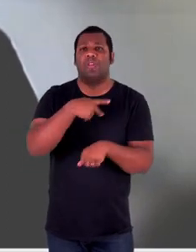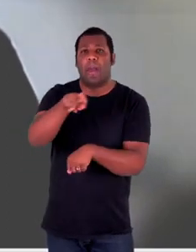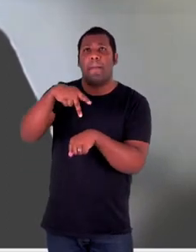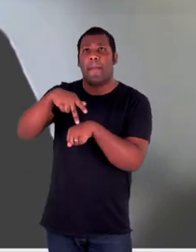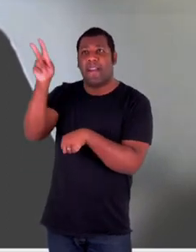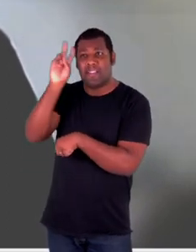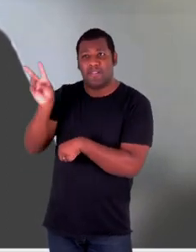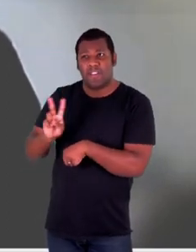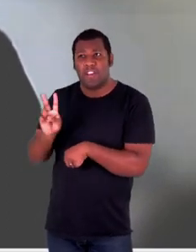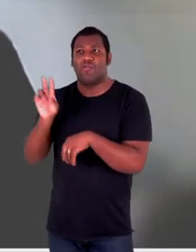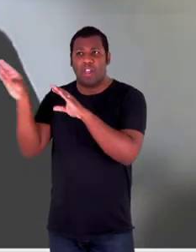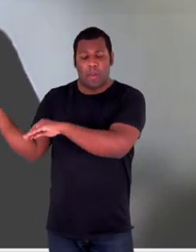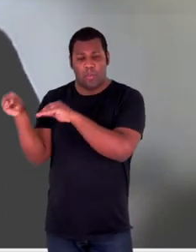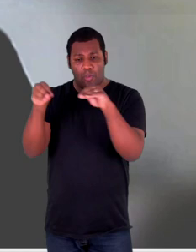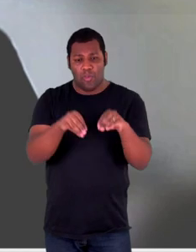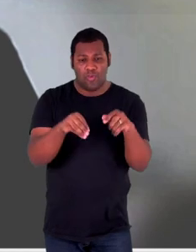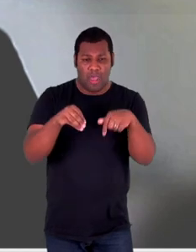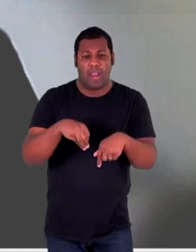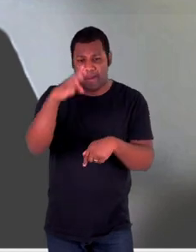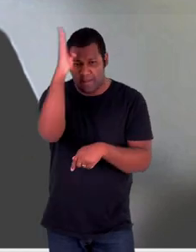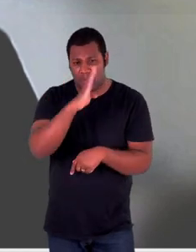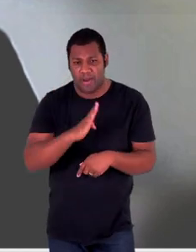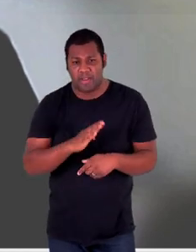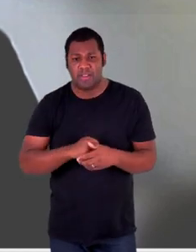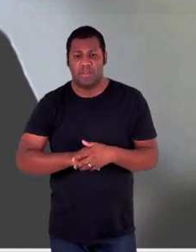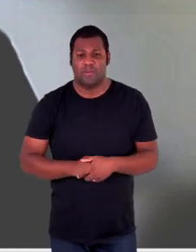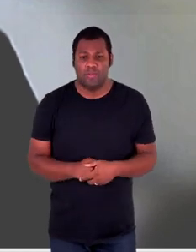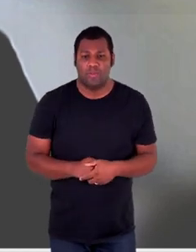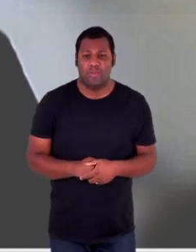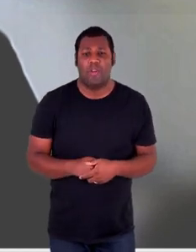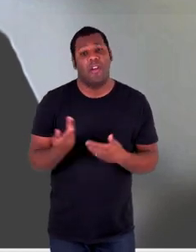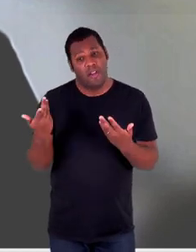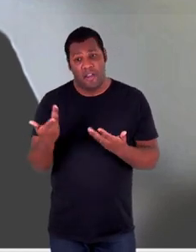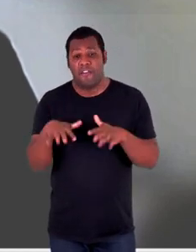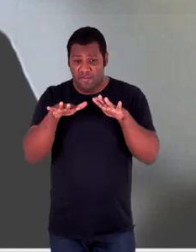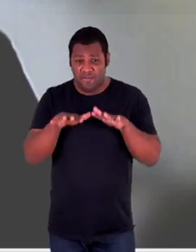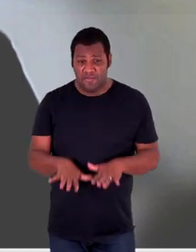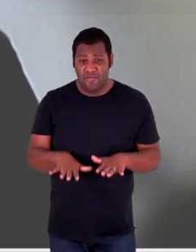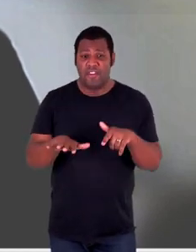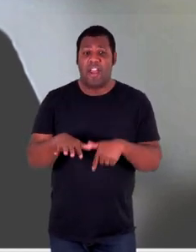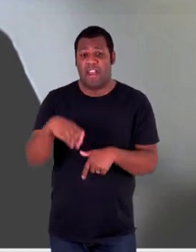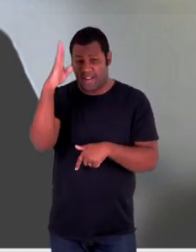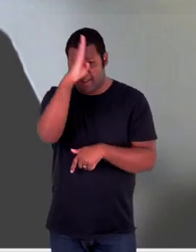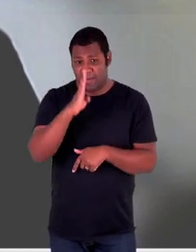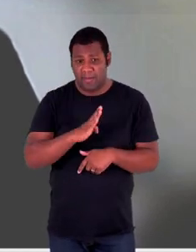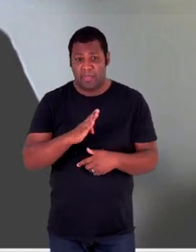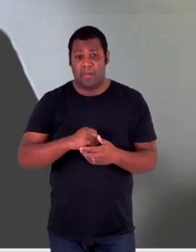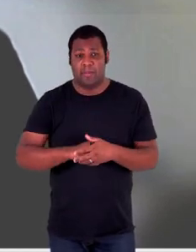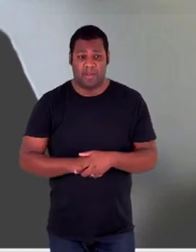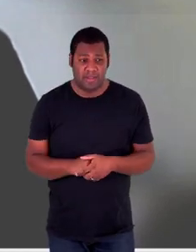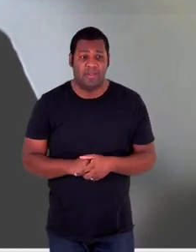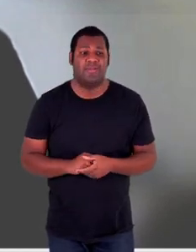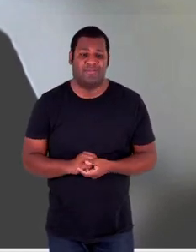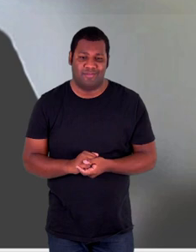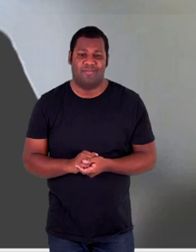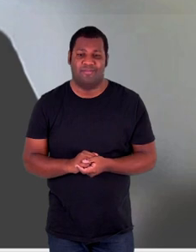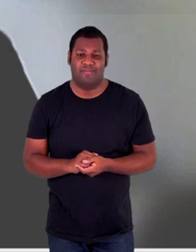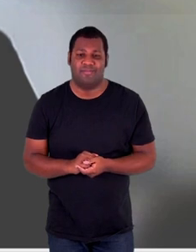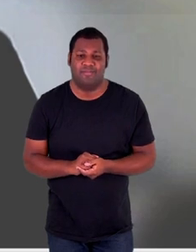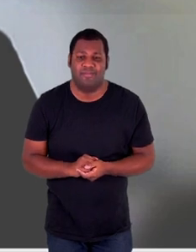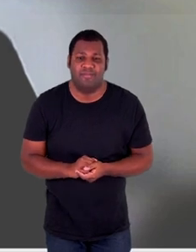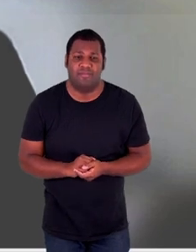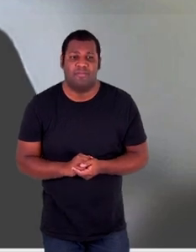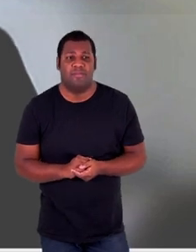e que ingressaram no Estado brasileiro, justamente para fins de migração ou mesmo de algum tipo de saída do Estado em quadro de